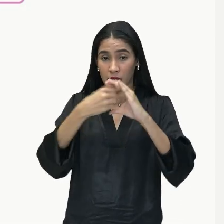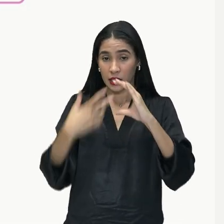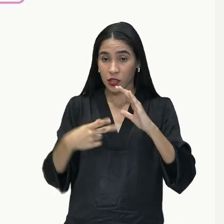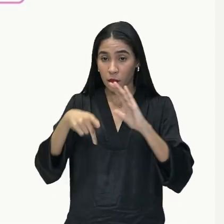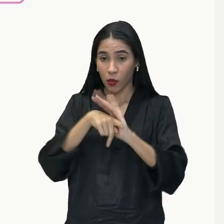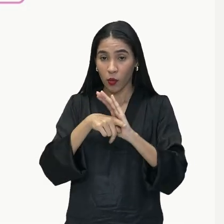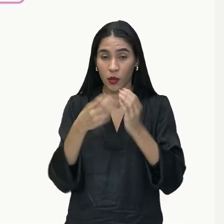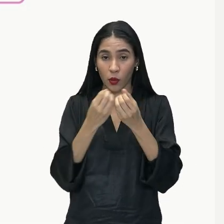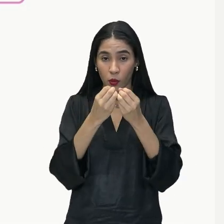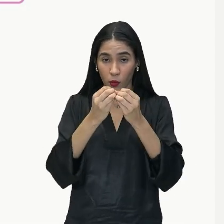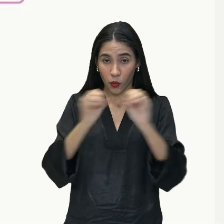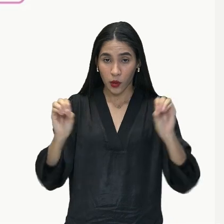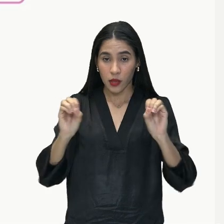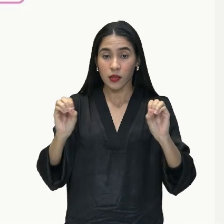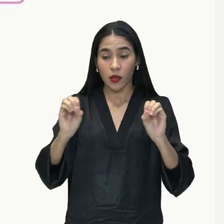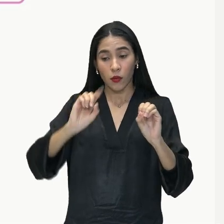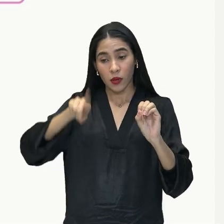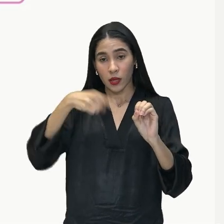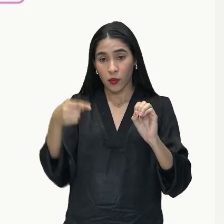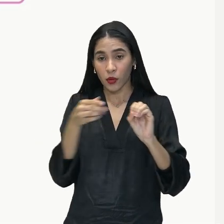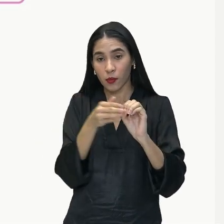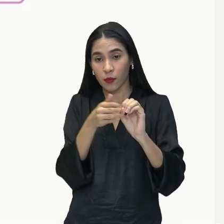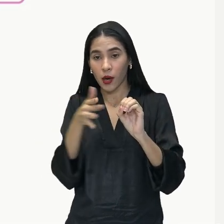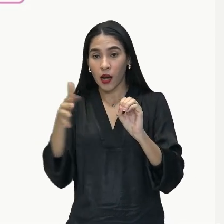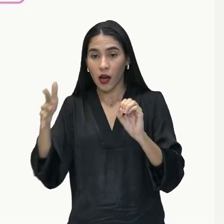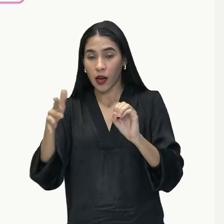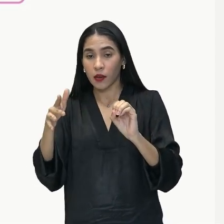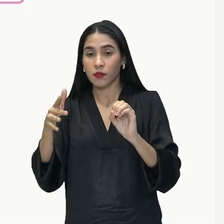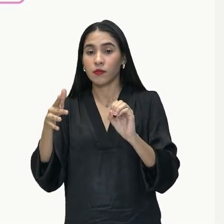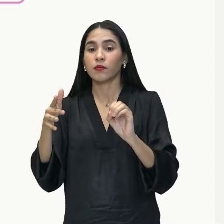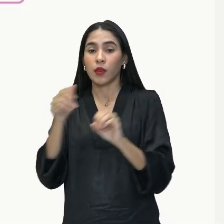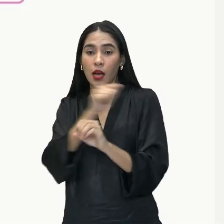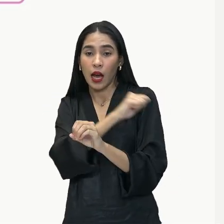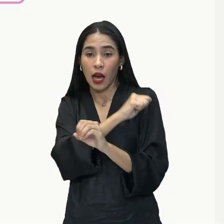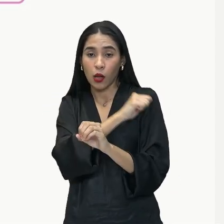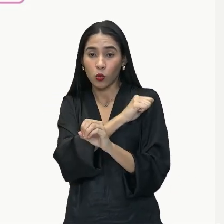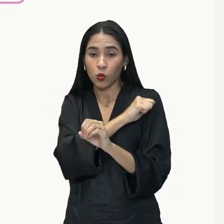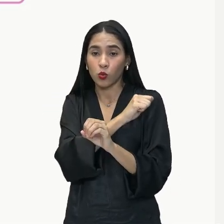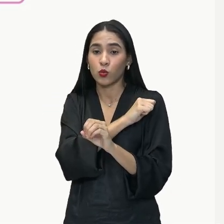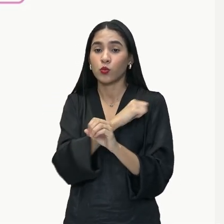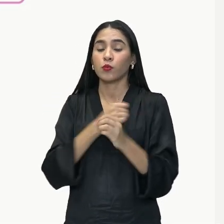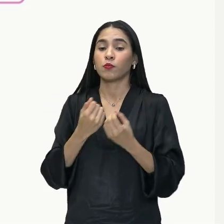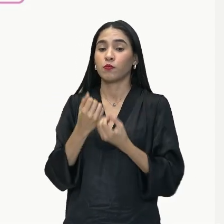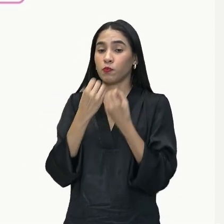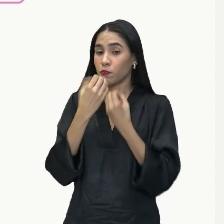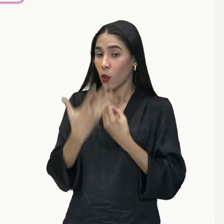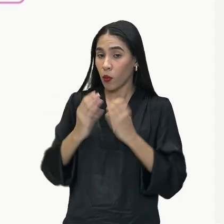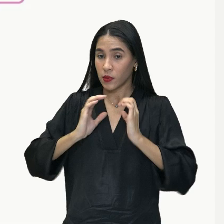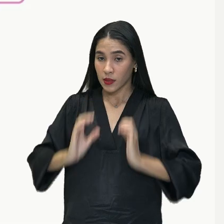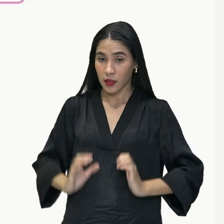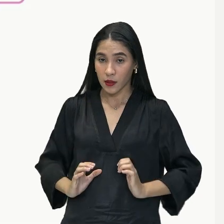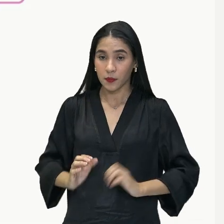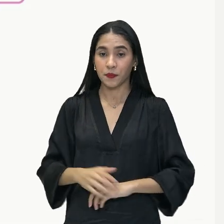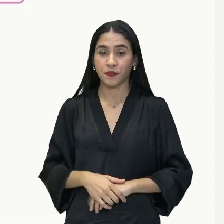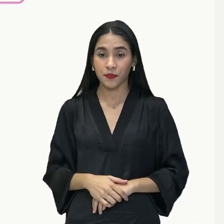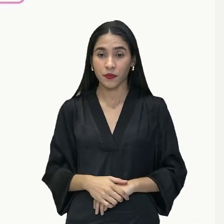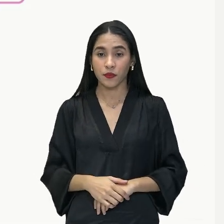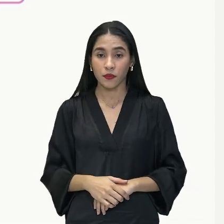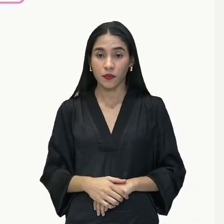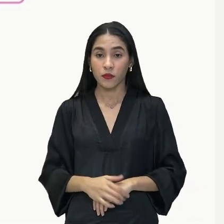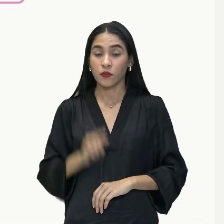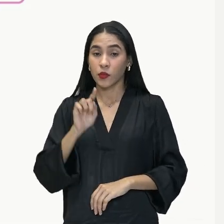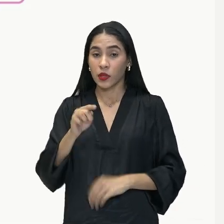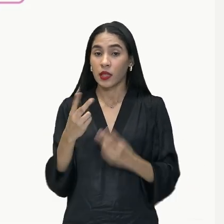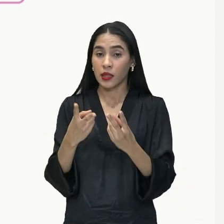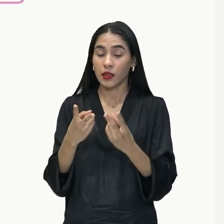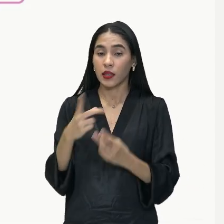introduzindo aí após ele, você tem que nossos desejos sejam bons, que nossos alunos sejam bons cidadãos, você tem